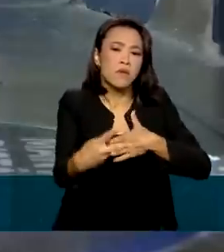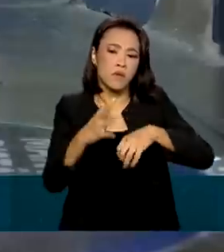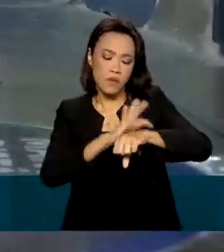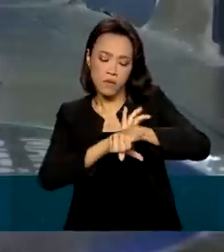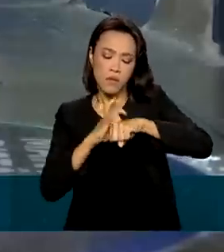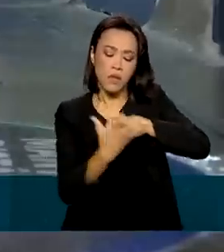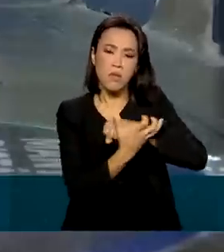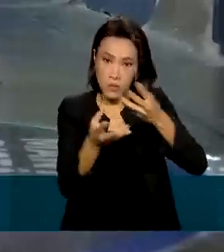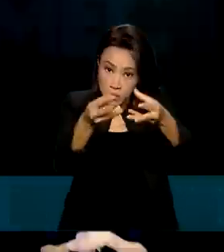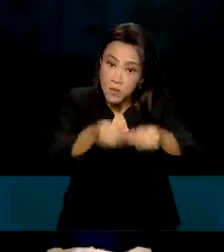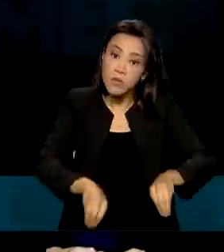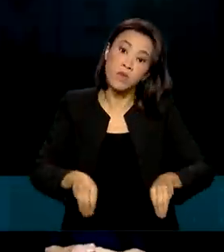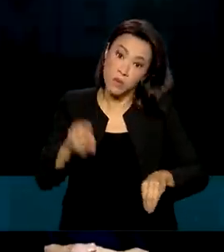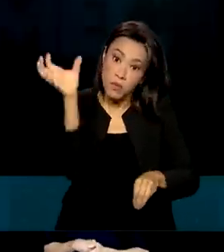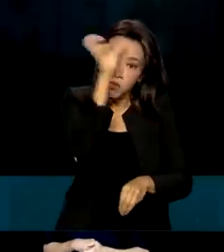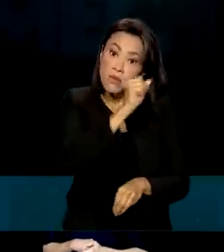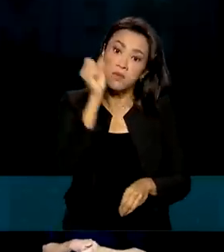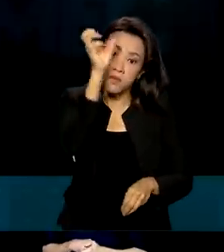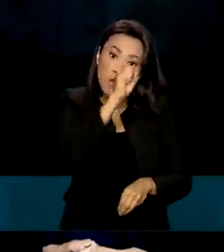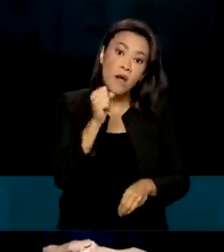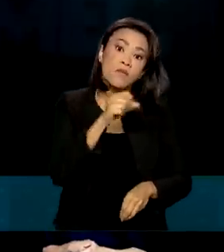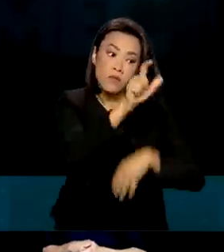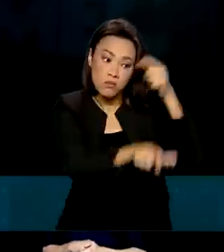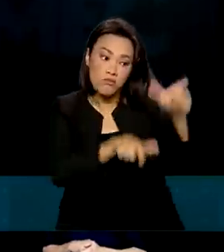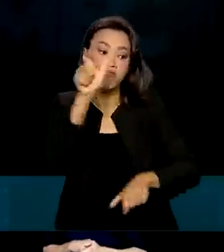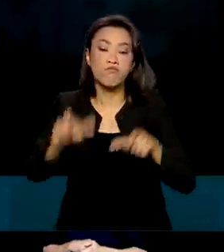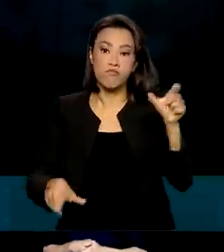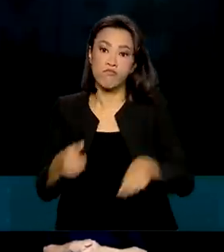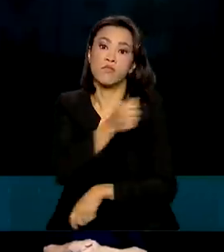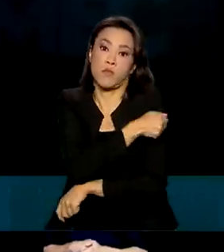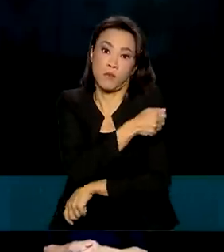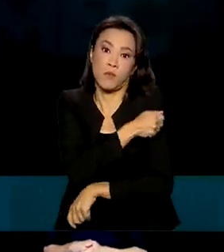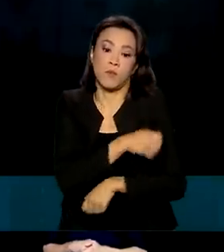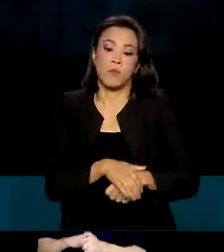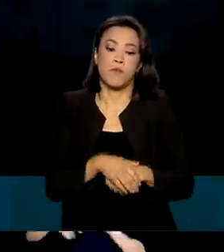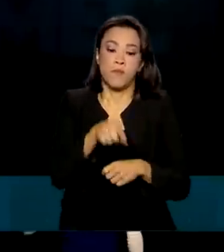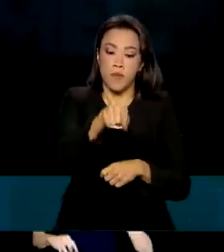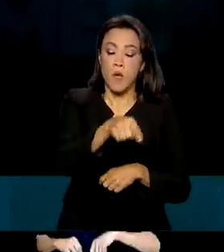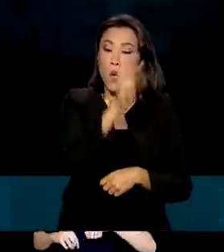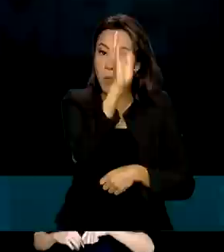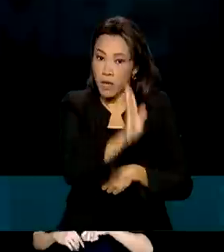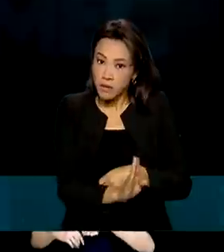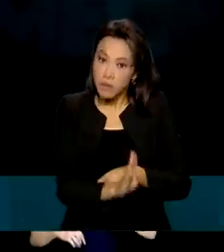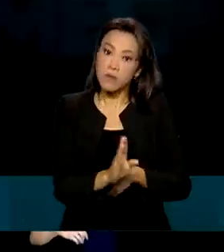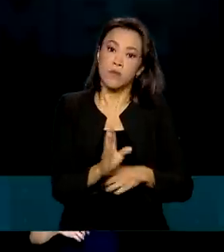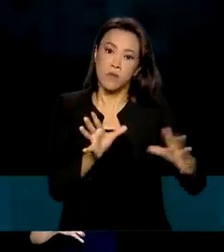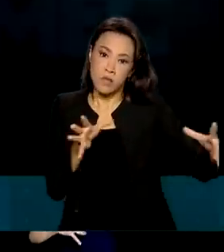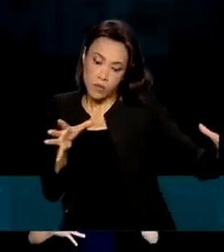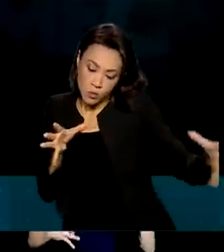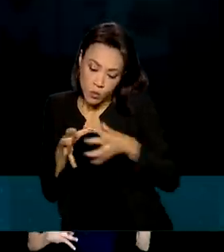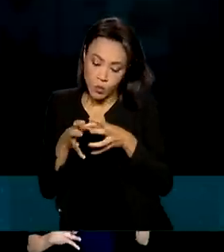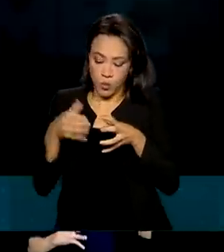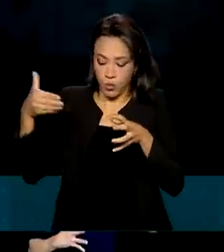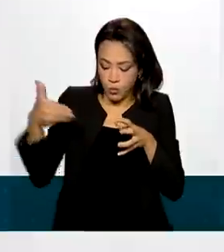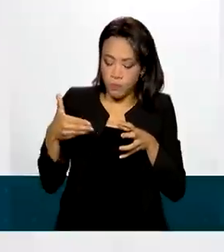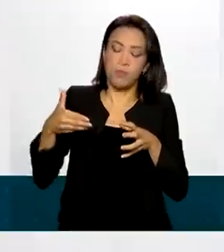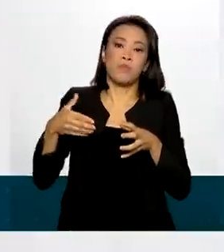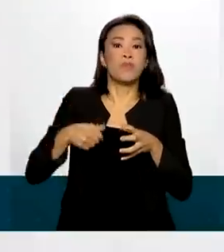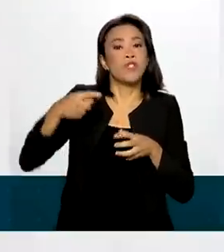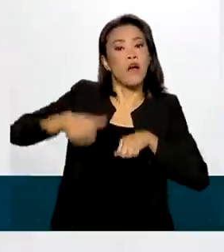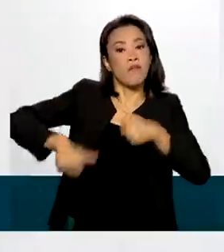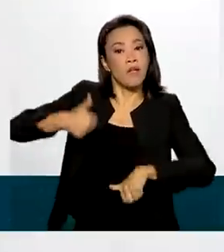estudantes brasileiros. Para o ministro Vitor Godoy, a adesão do país a mais uma avaliação internacional